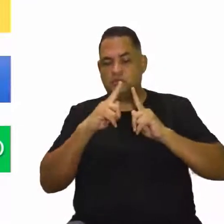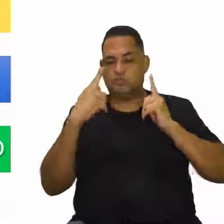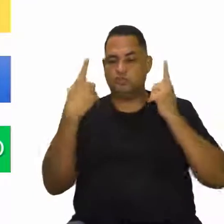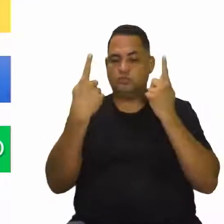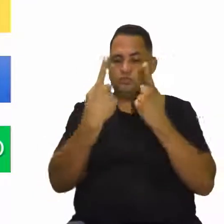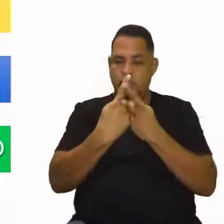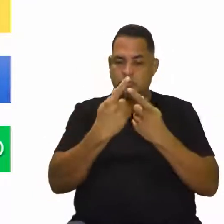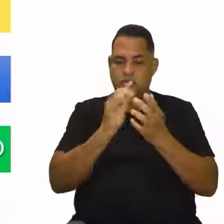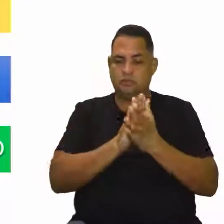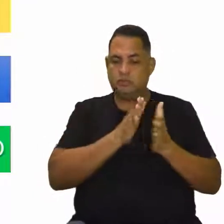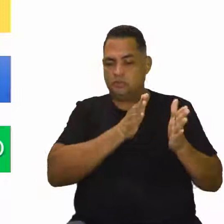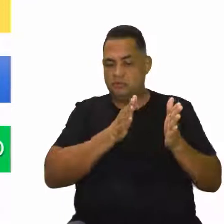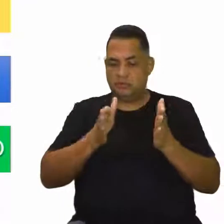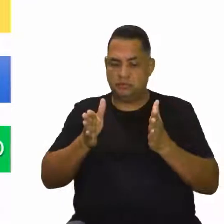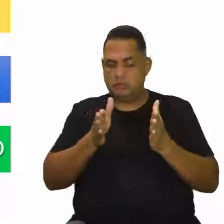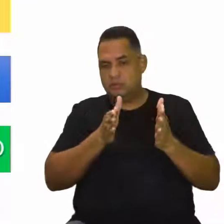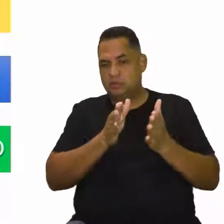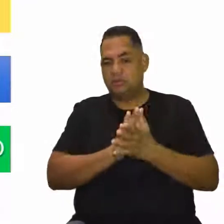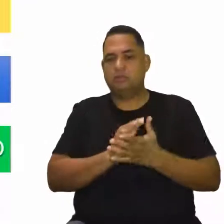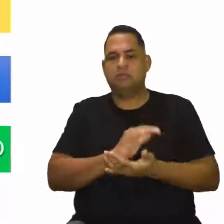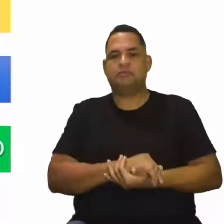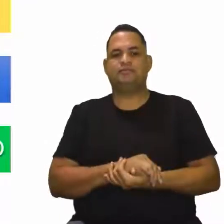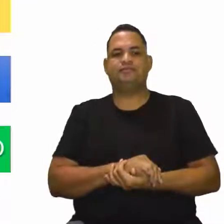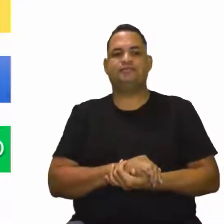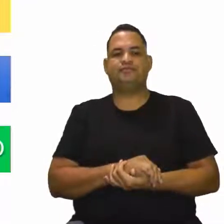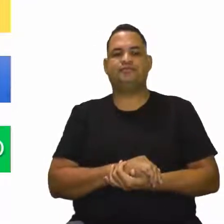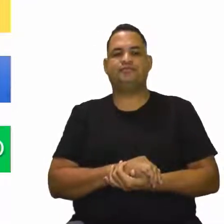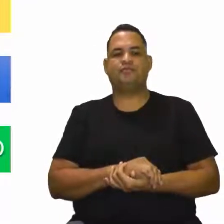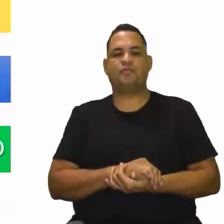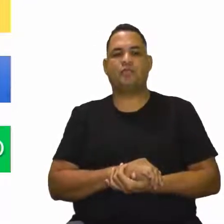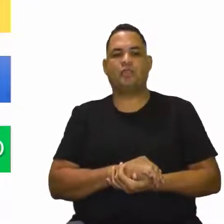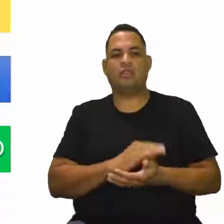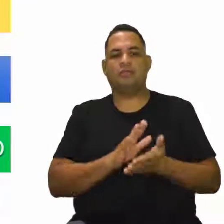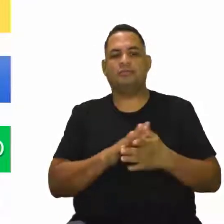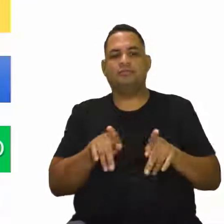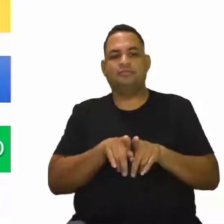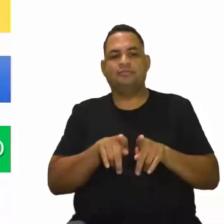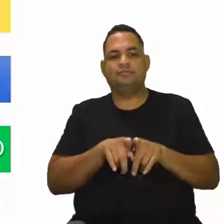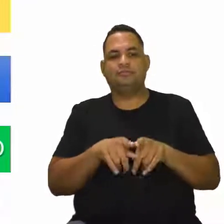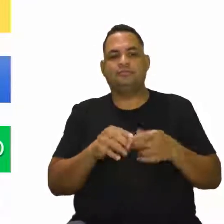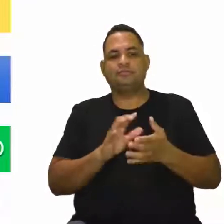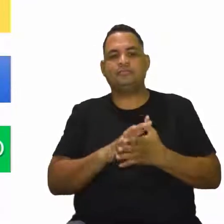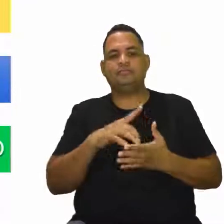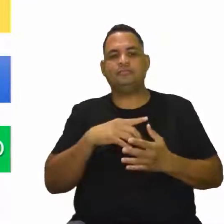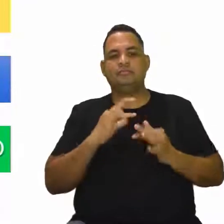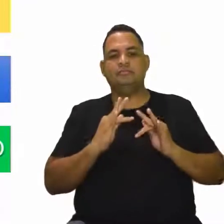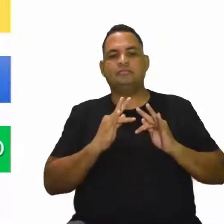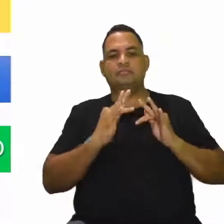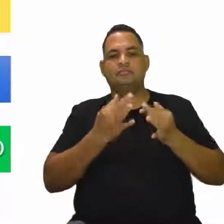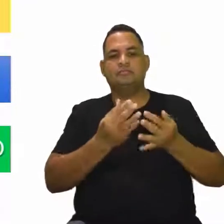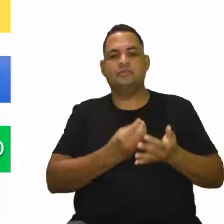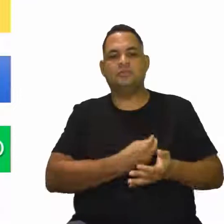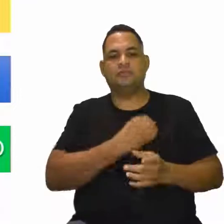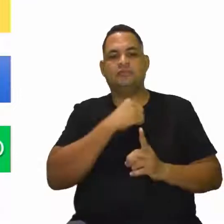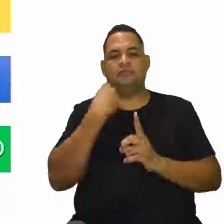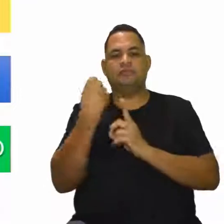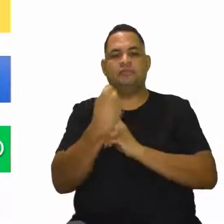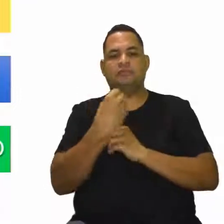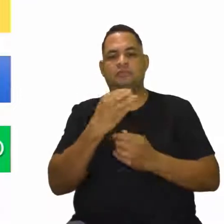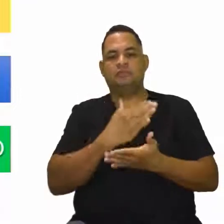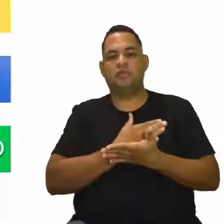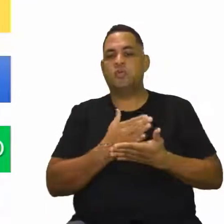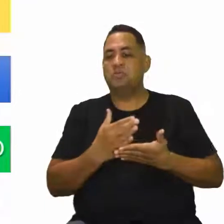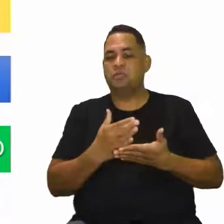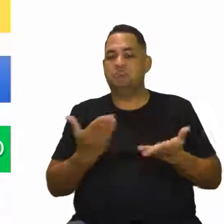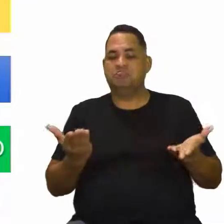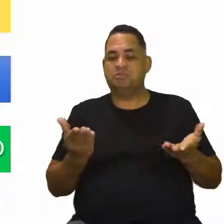sobre essa faixa etária, que pode acontecer, tá? Nesse período também é possível ver aí o fim da vida social e o início dela.